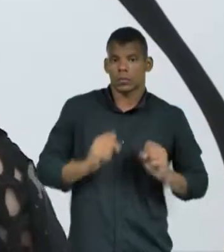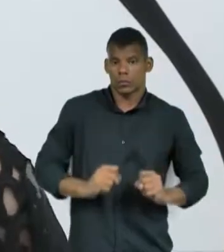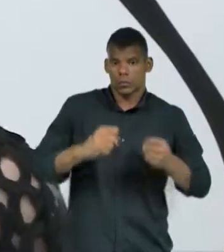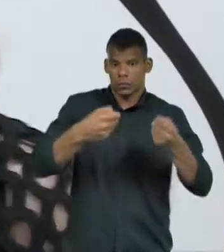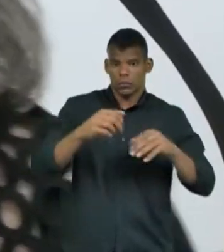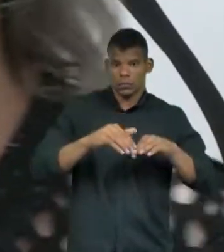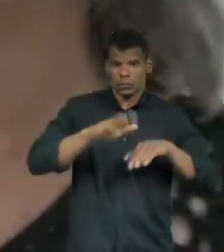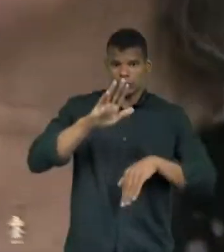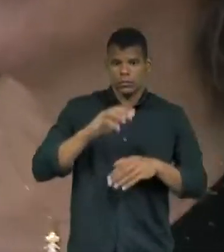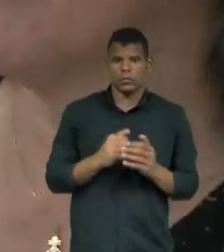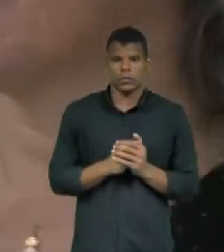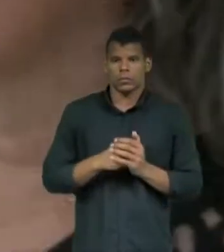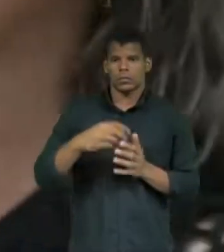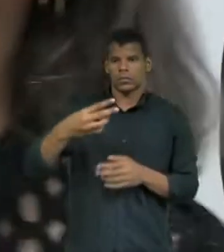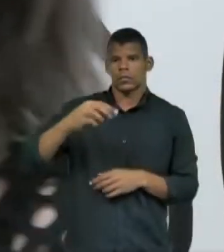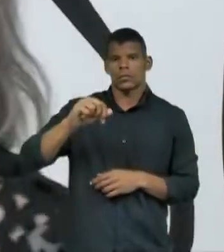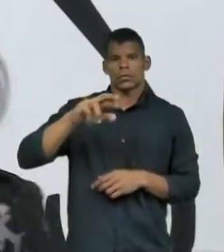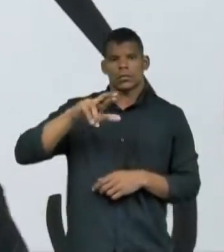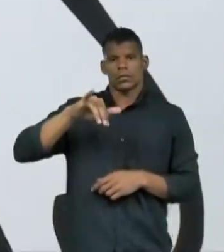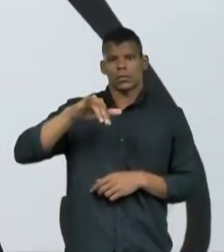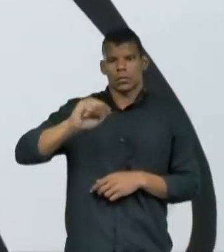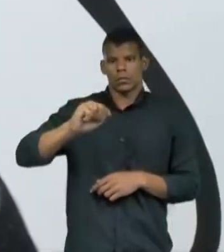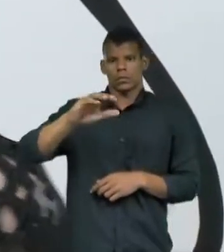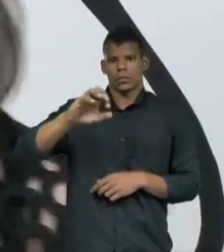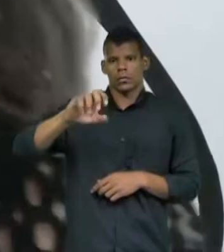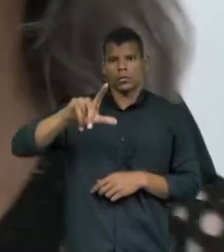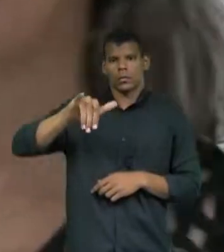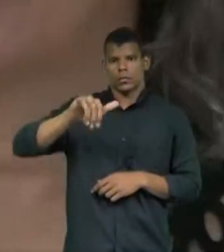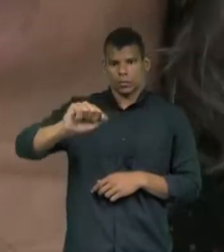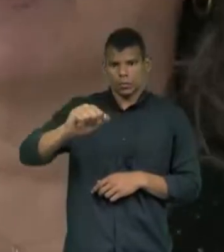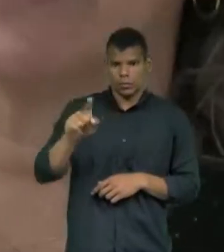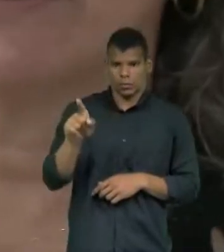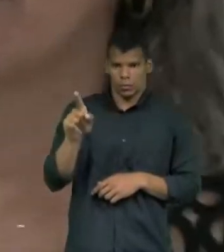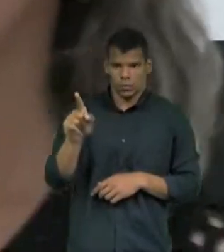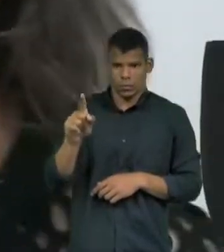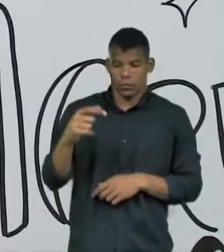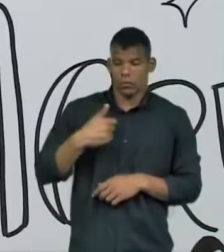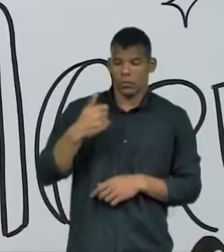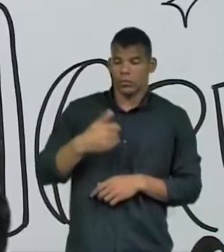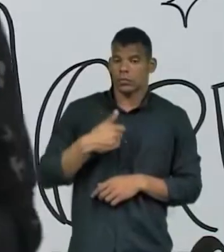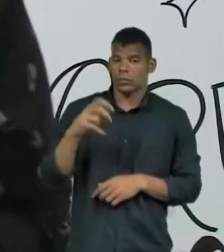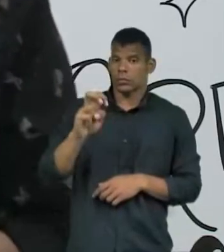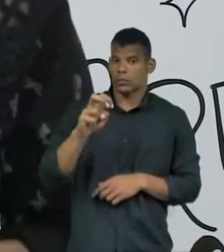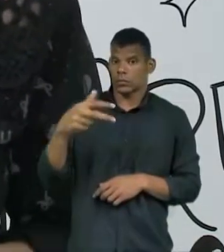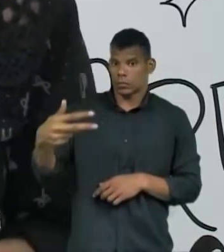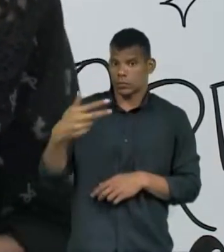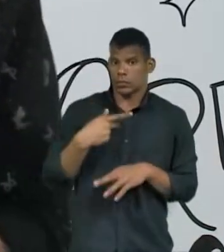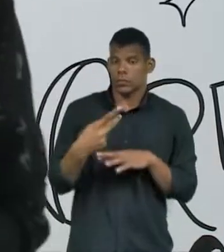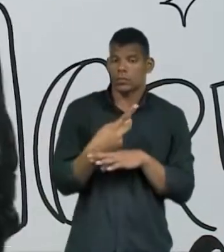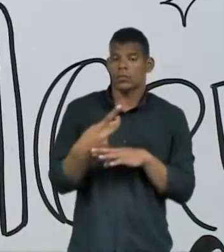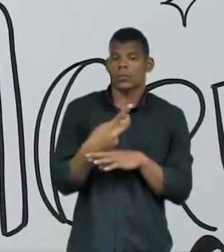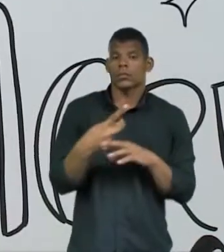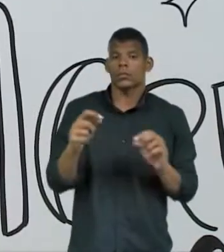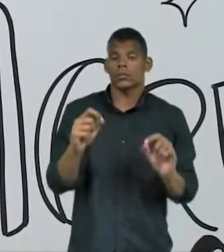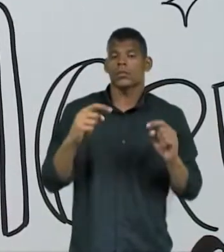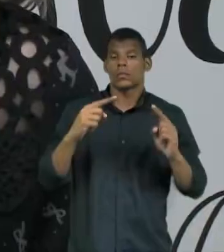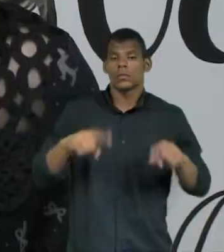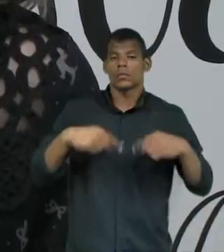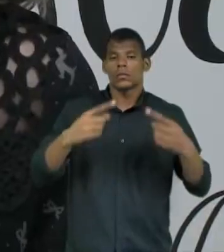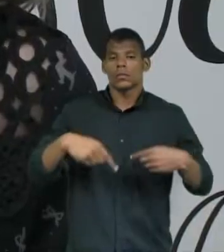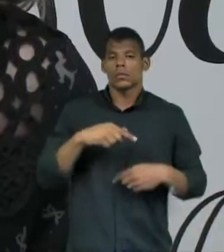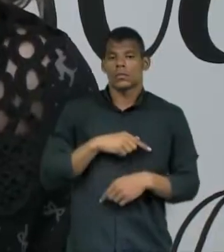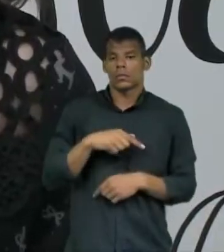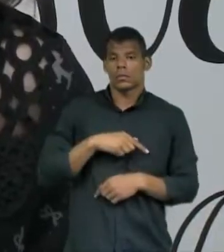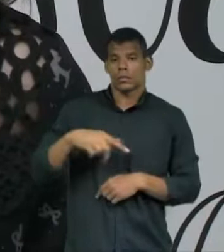isso, Maria Célia da Silva, de 53 anos, que sempre trabalhou com o público, procura se manter atualizada na sua área.